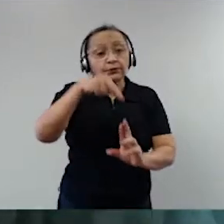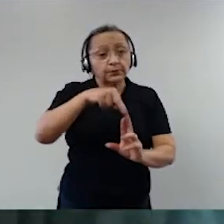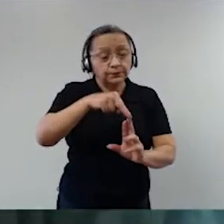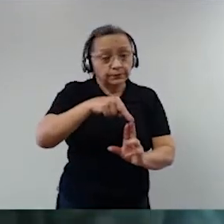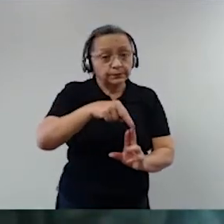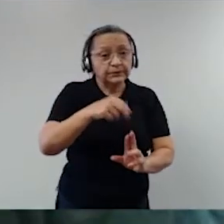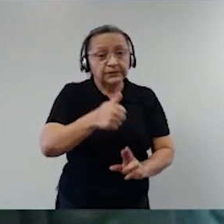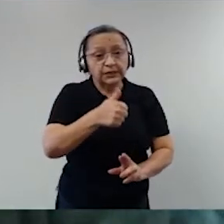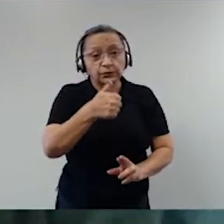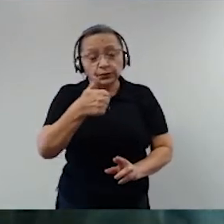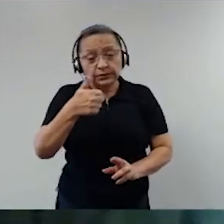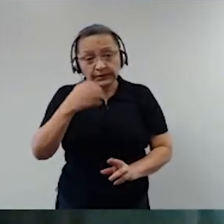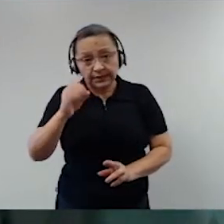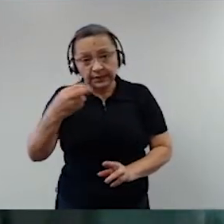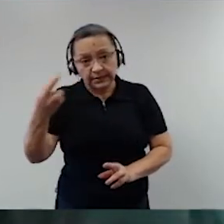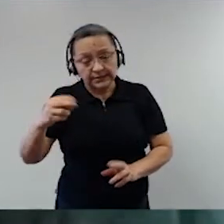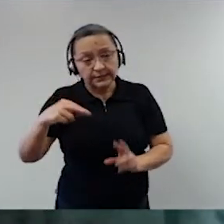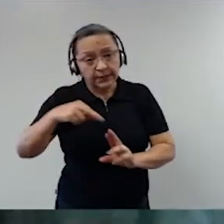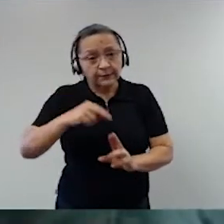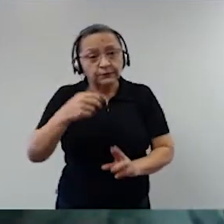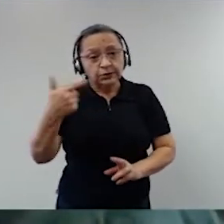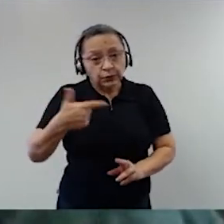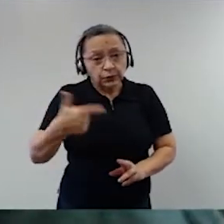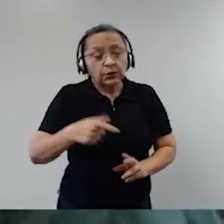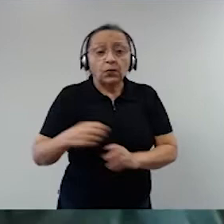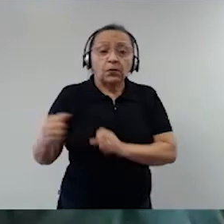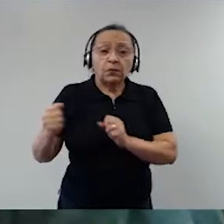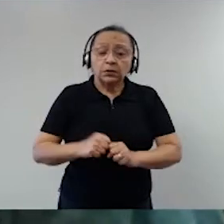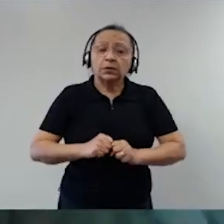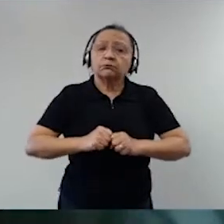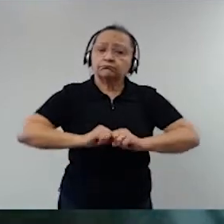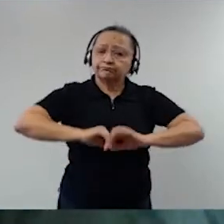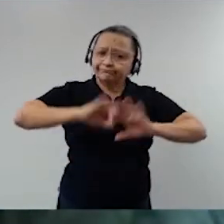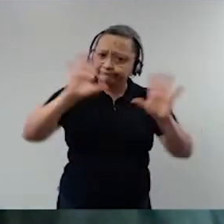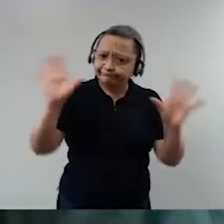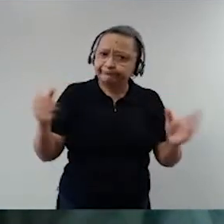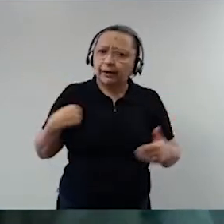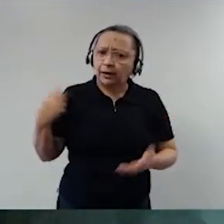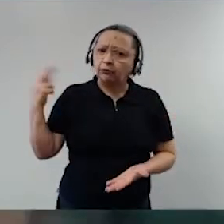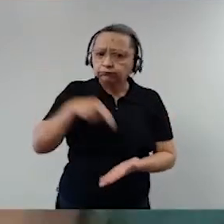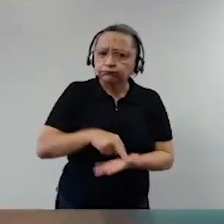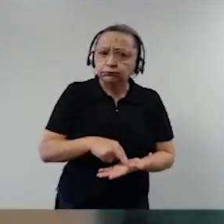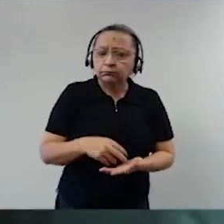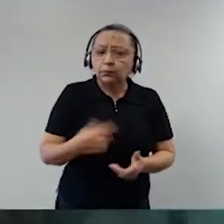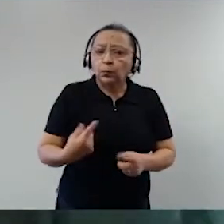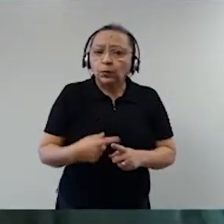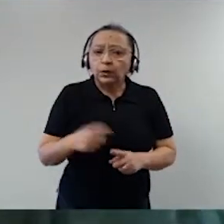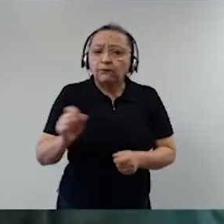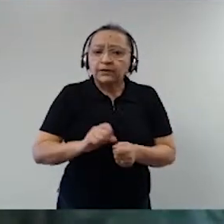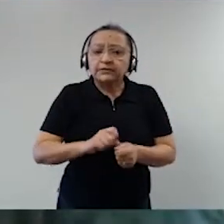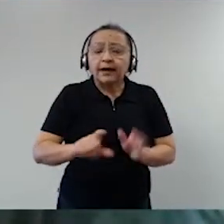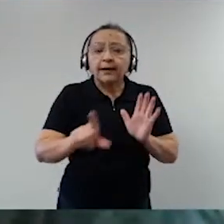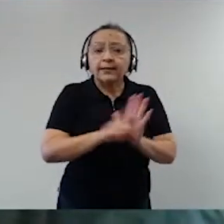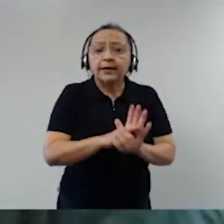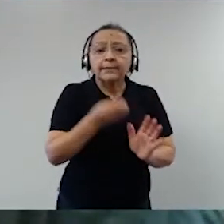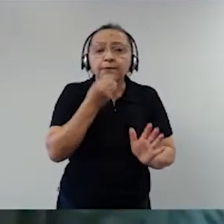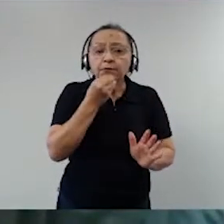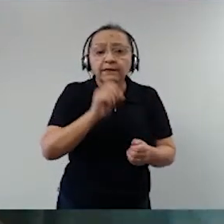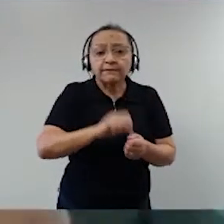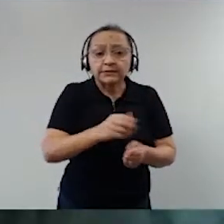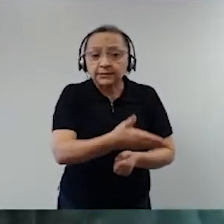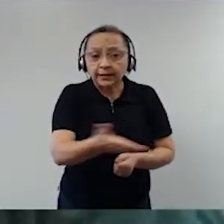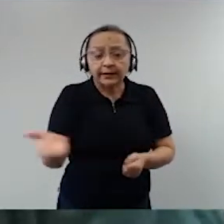o poder judiciário se declarar omisso ao Congresso Nacional por não fazer a lei que deveria fazer,